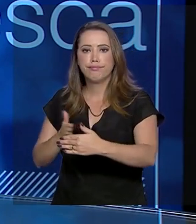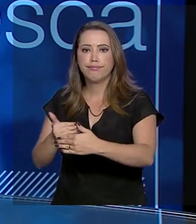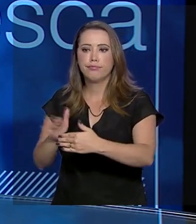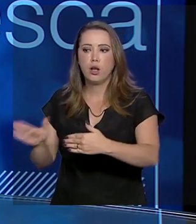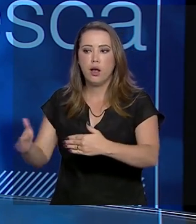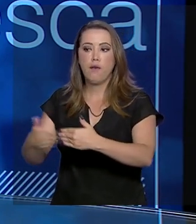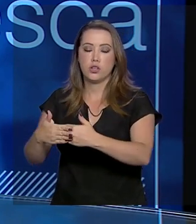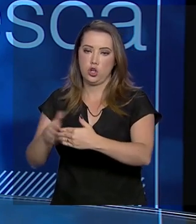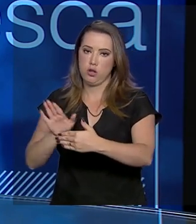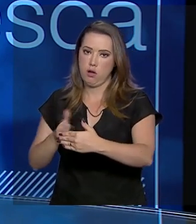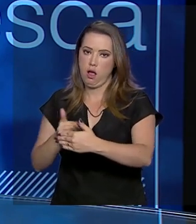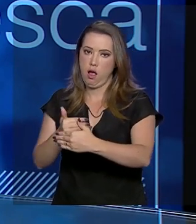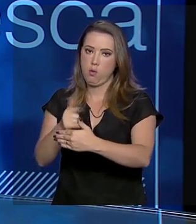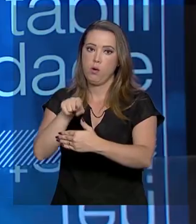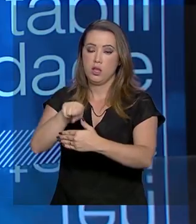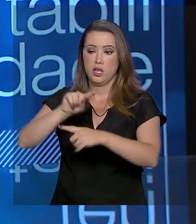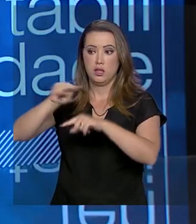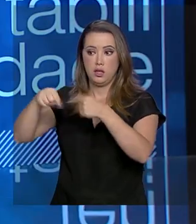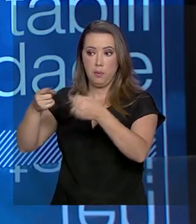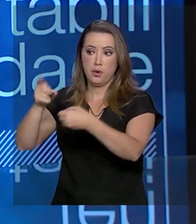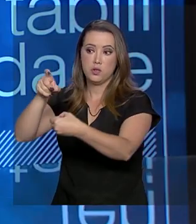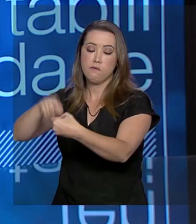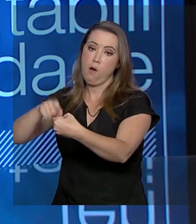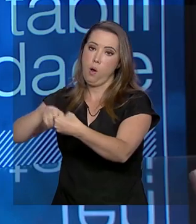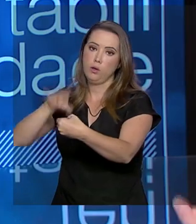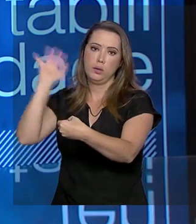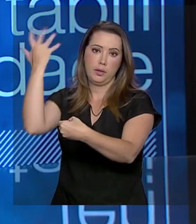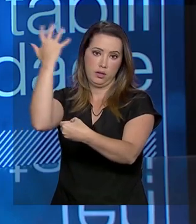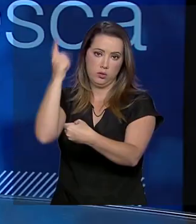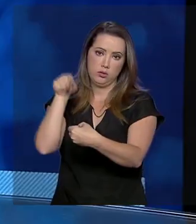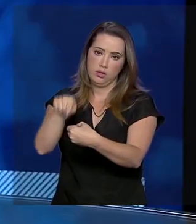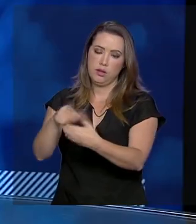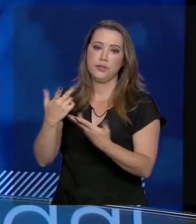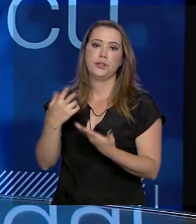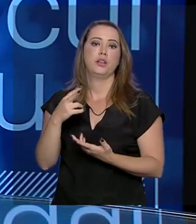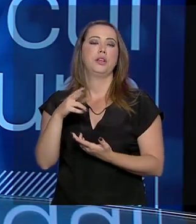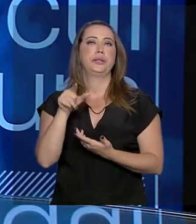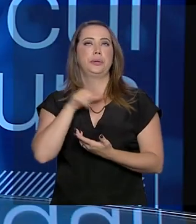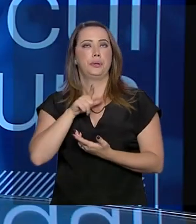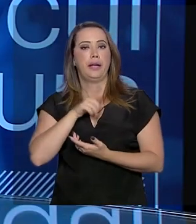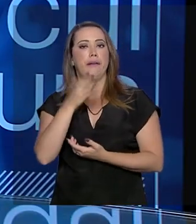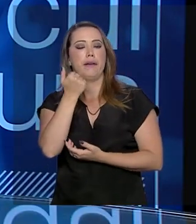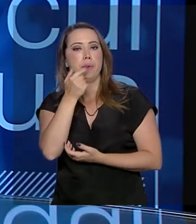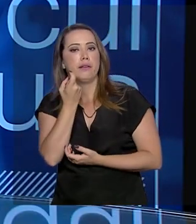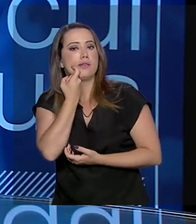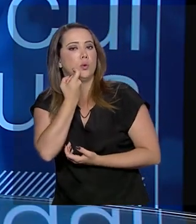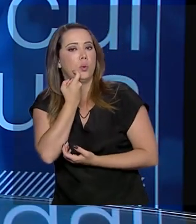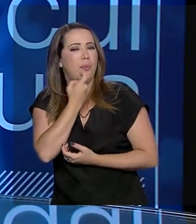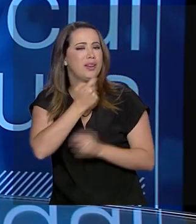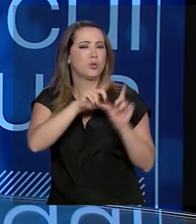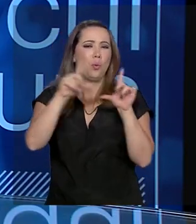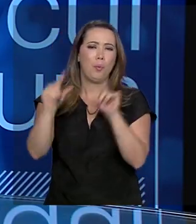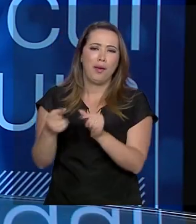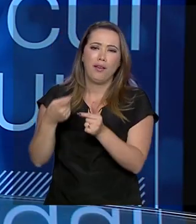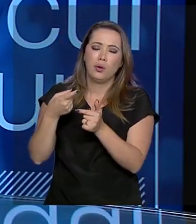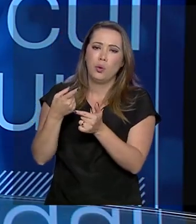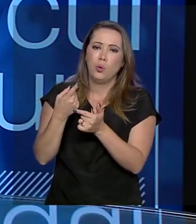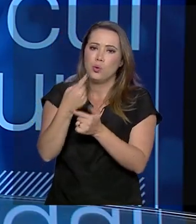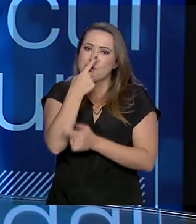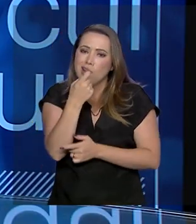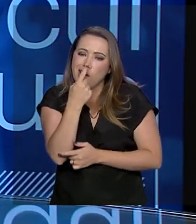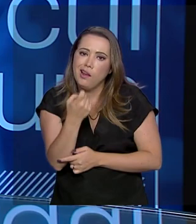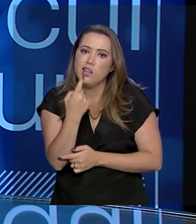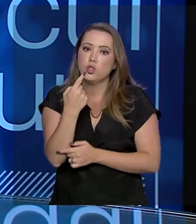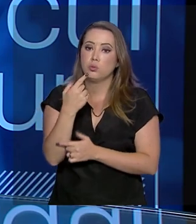na água, que essa água volta para a natureza. Então, tecnologias de ração com menos resíduo, para que as excreções não agridam a